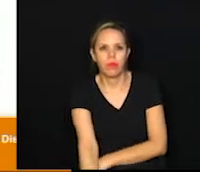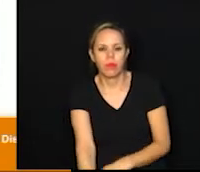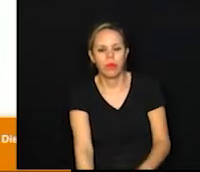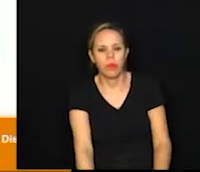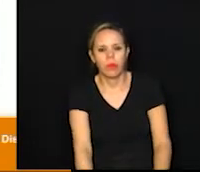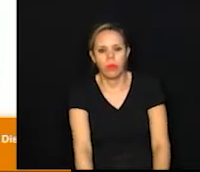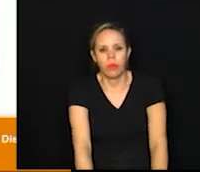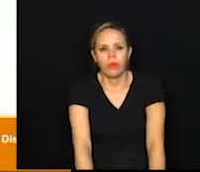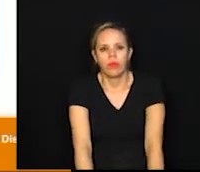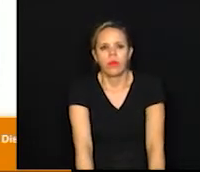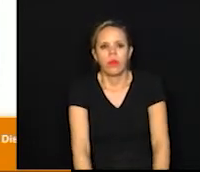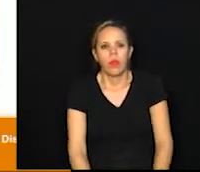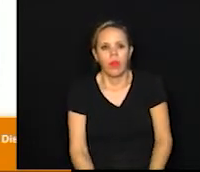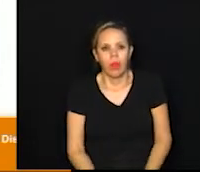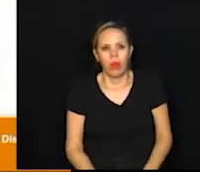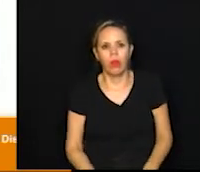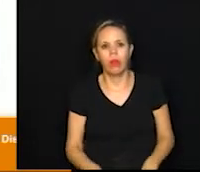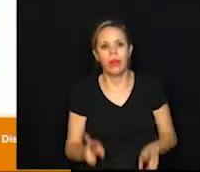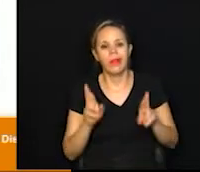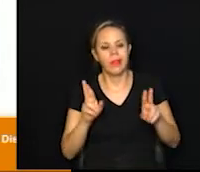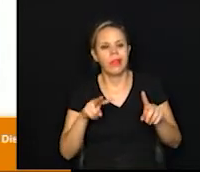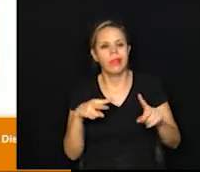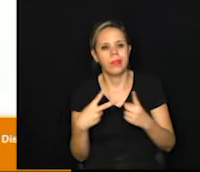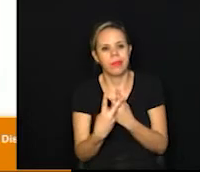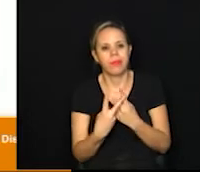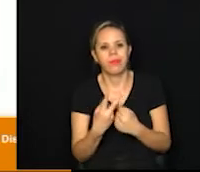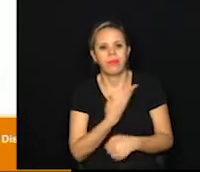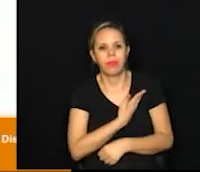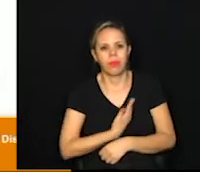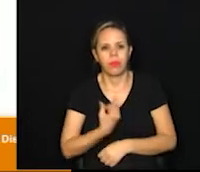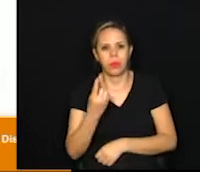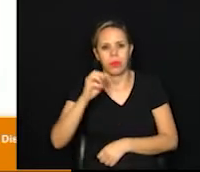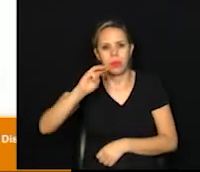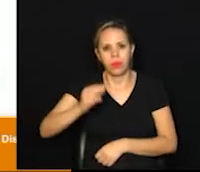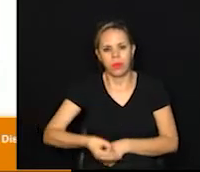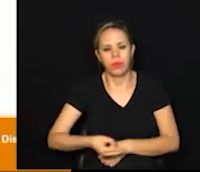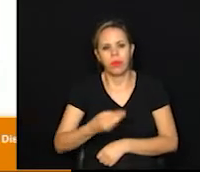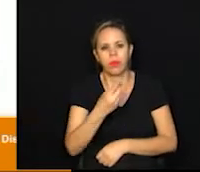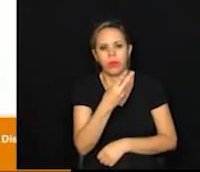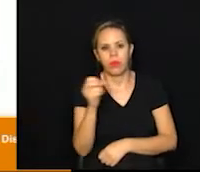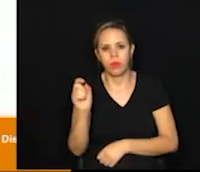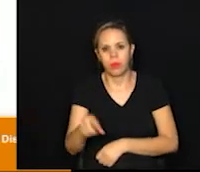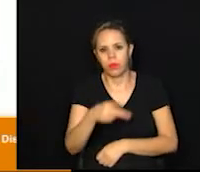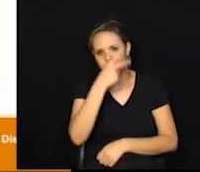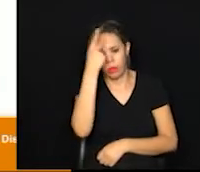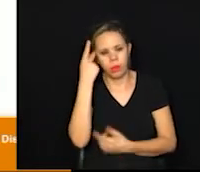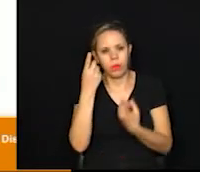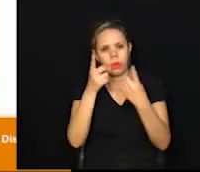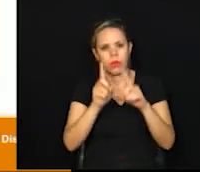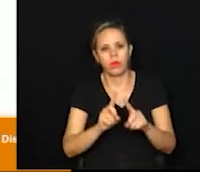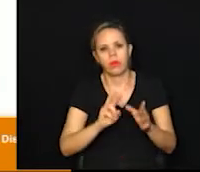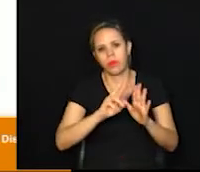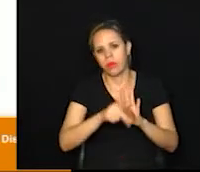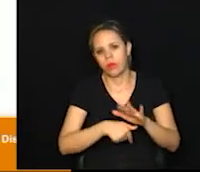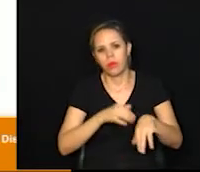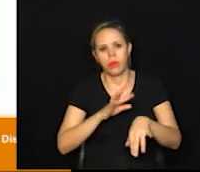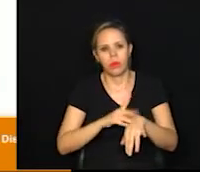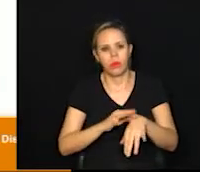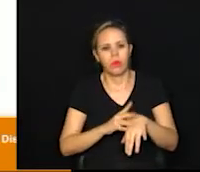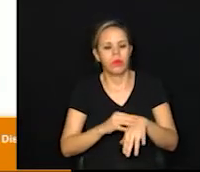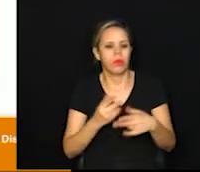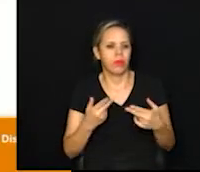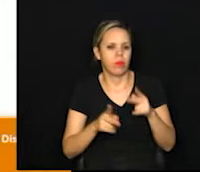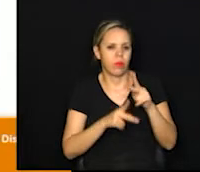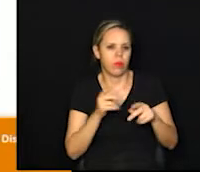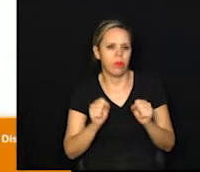De acordo com a expectativa do governo, são 1 milhão e 200 mil pessoas que possuem doenças crônicas e deficientes